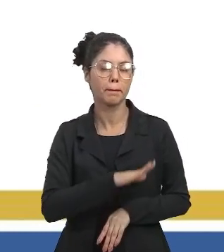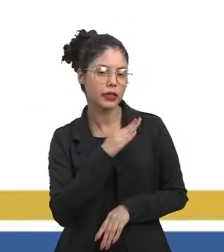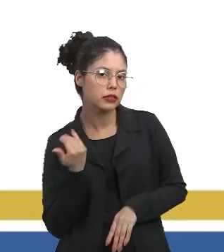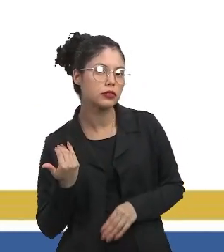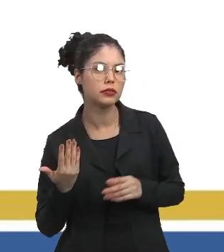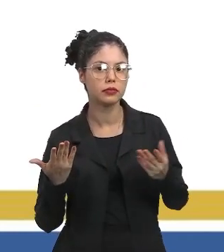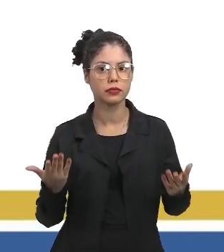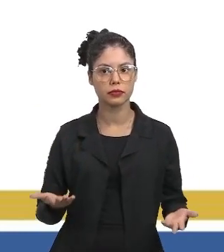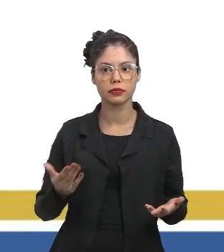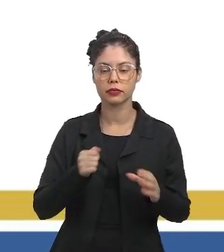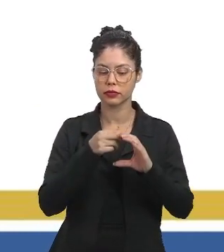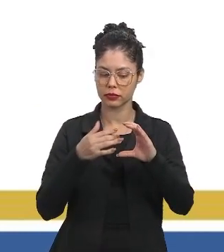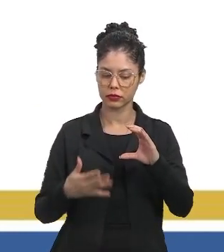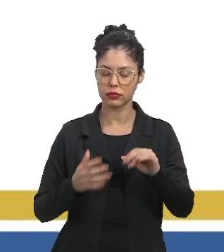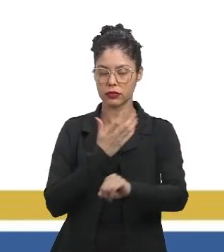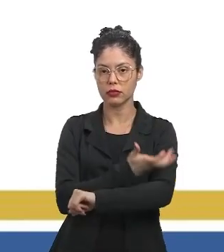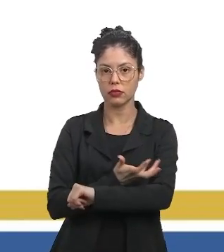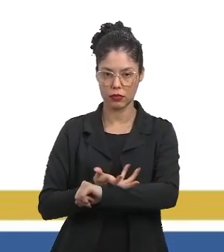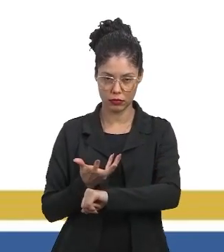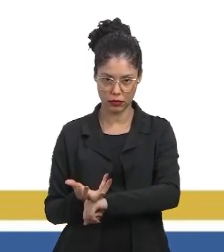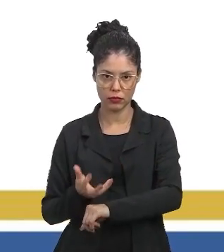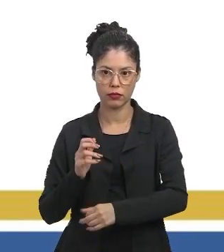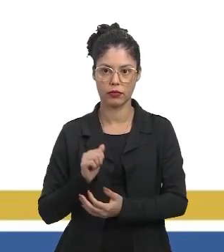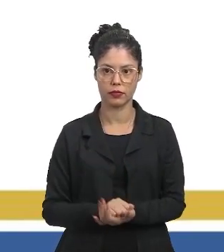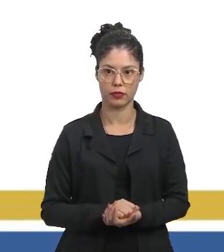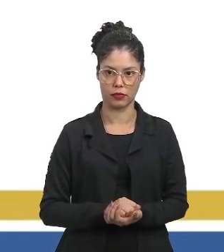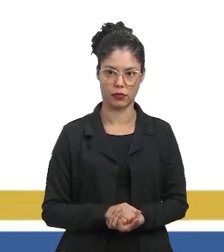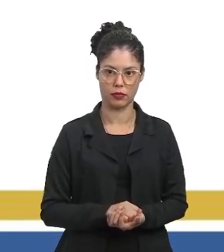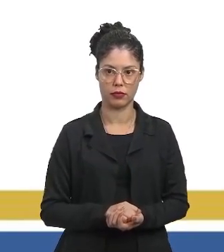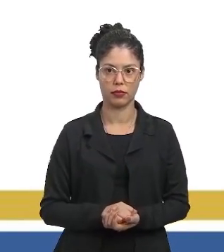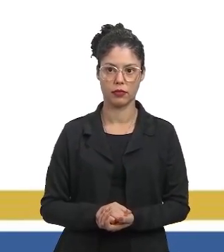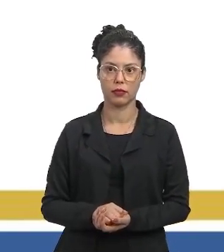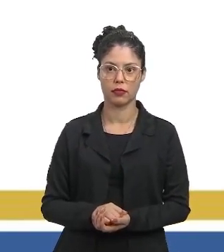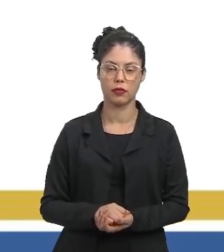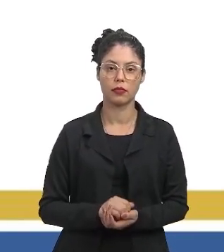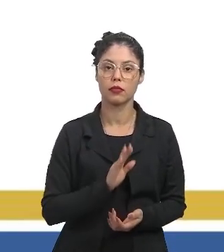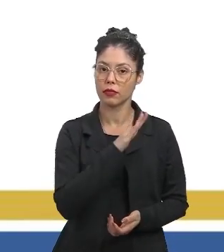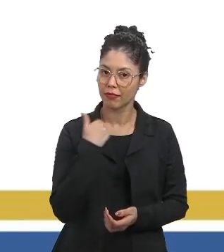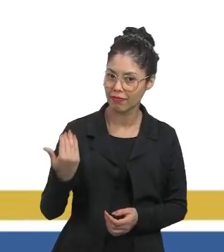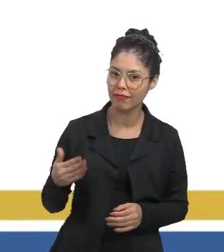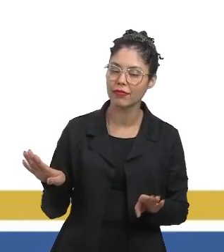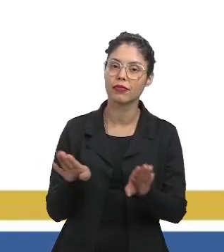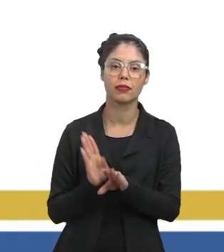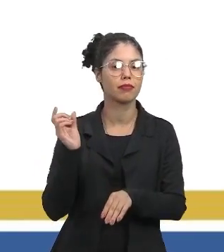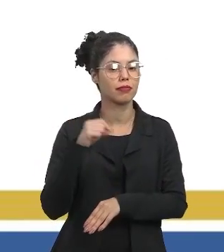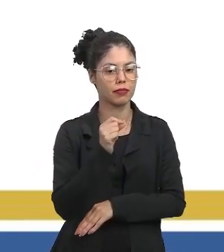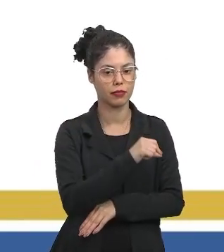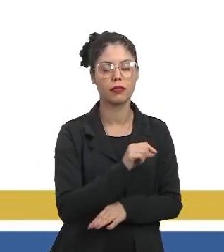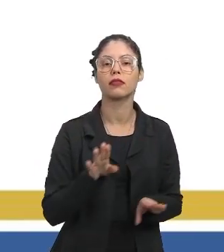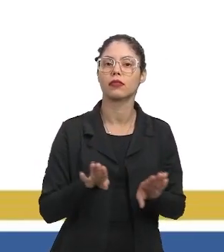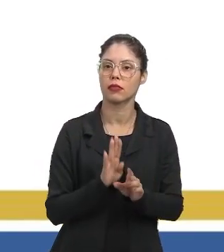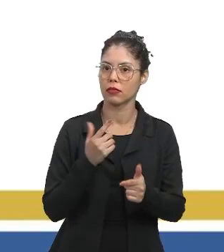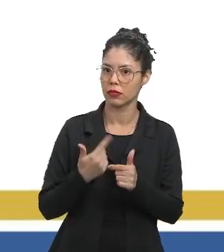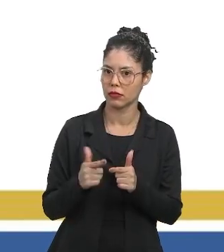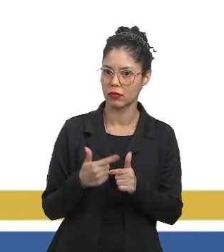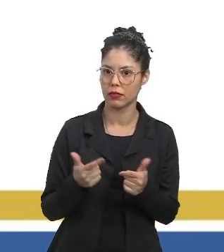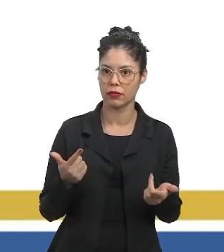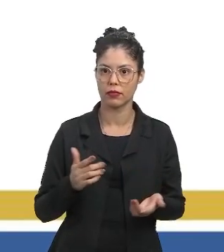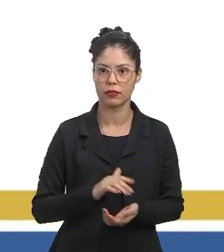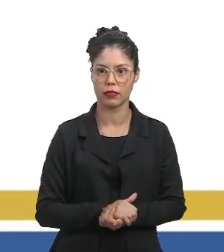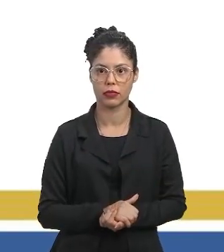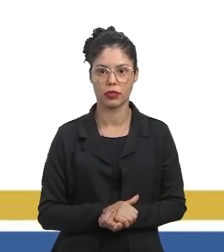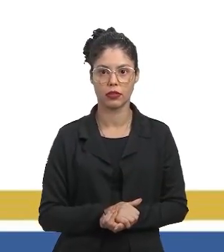as espécies vegetais, que são as ervas daninhas, e matar as espécies animais que prejudicam, como, por exemplo,